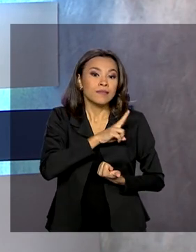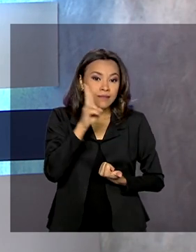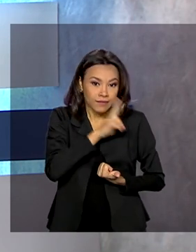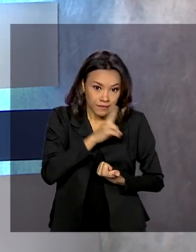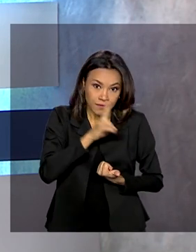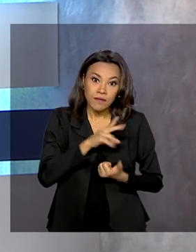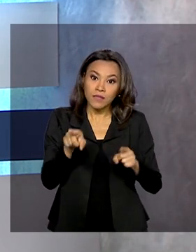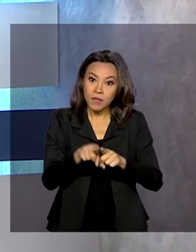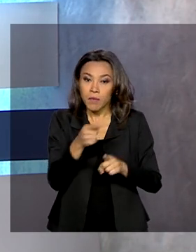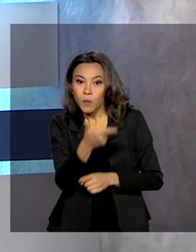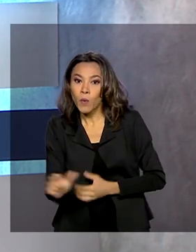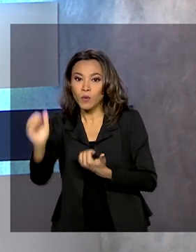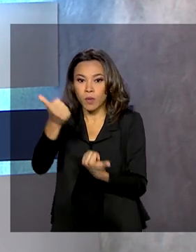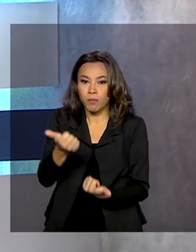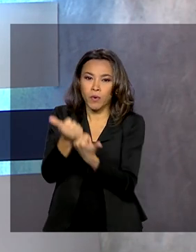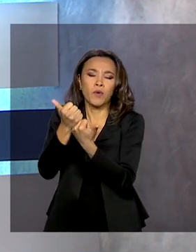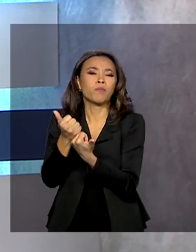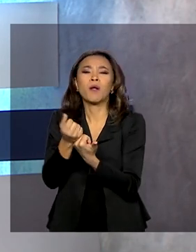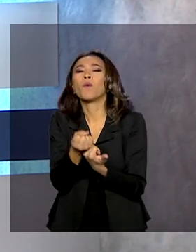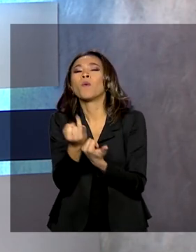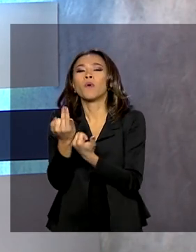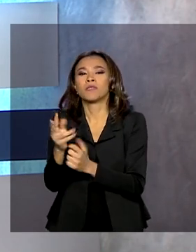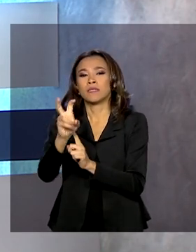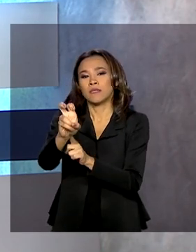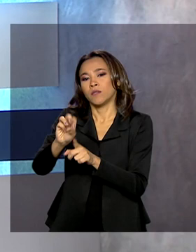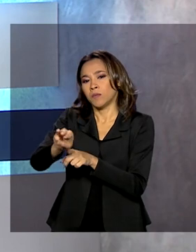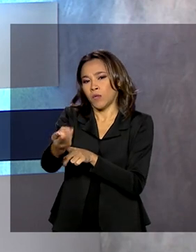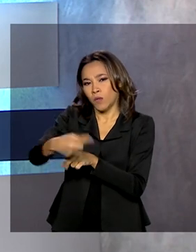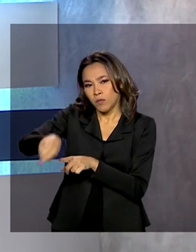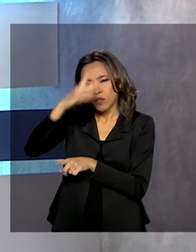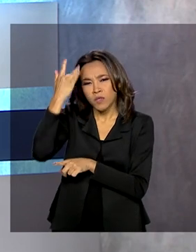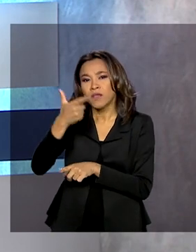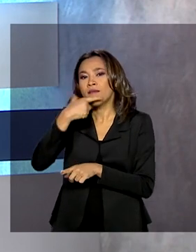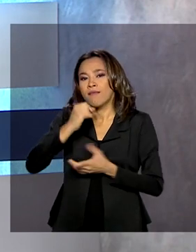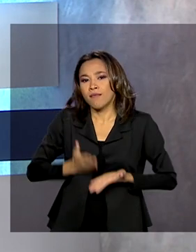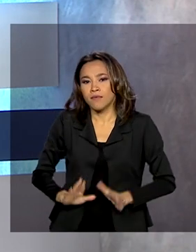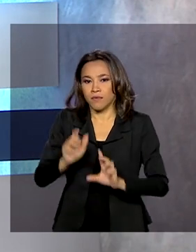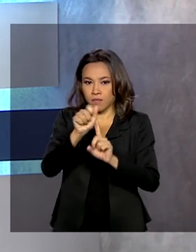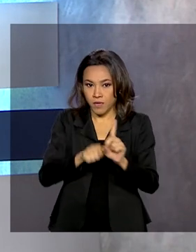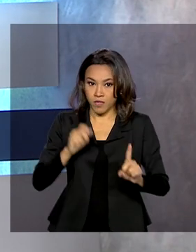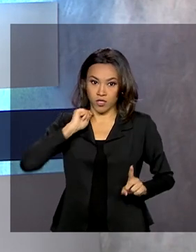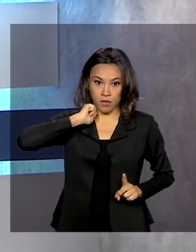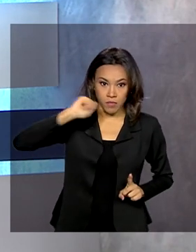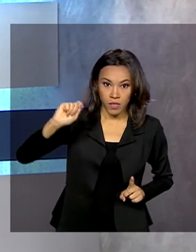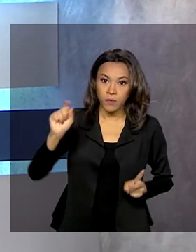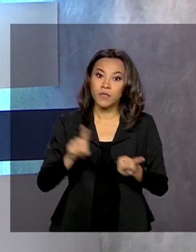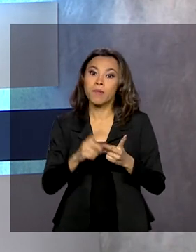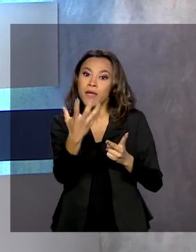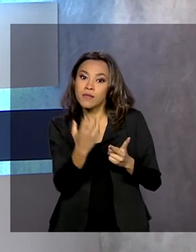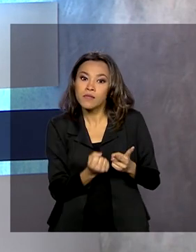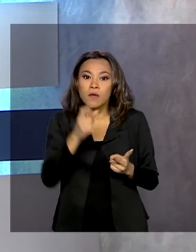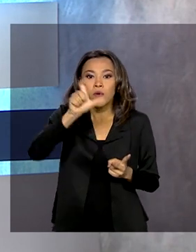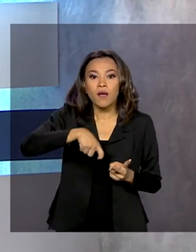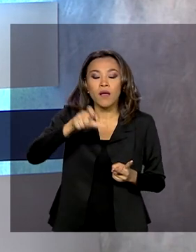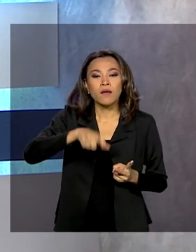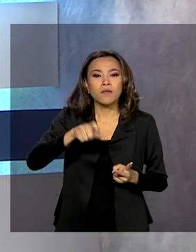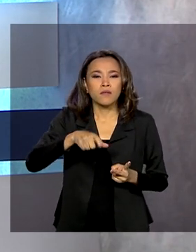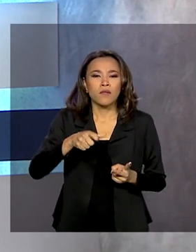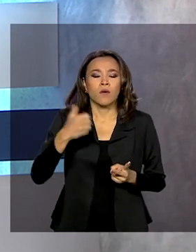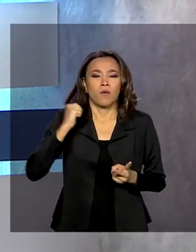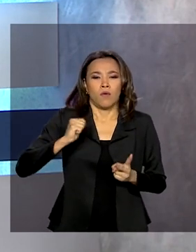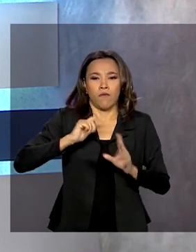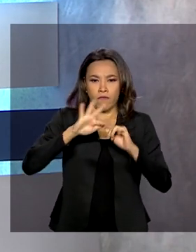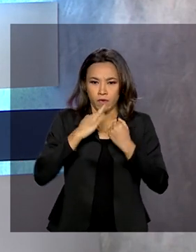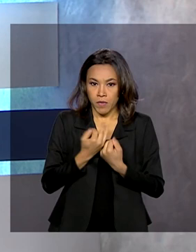e do auxílio extensão para 5 milhões de brasileiros. São trabalhadores nascidos em abril e beneficiários do Bolsa Família com o NIS Final